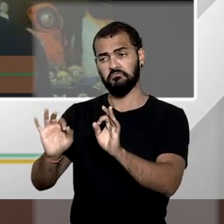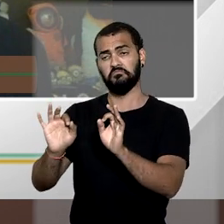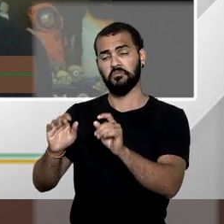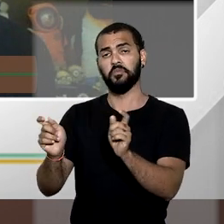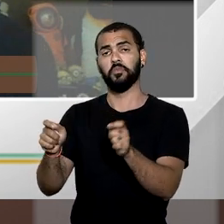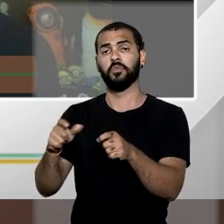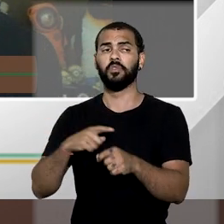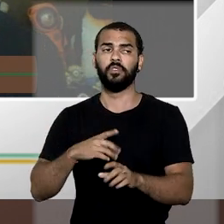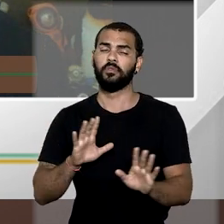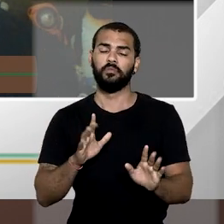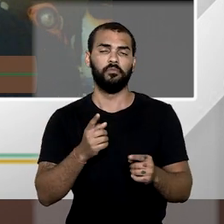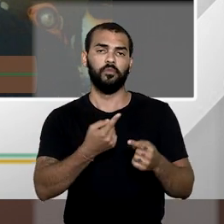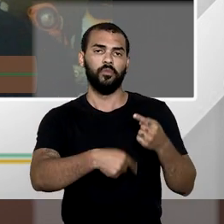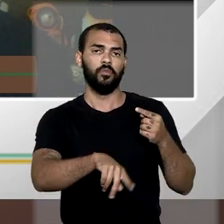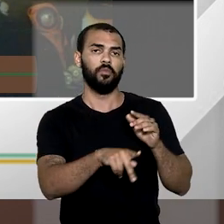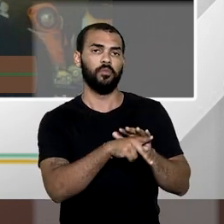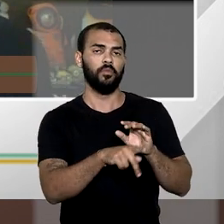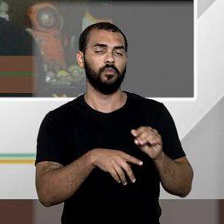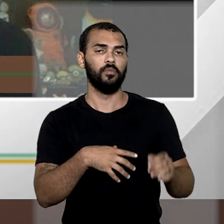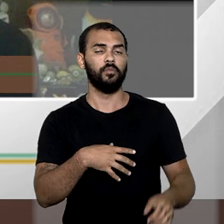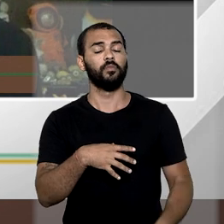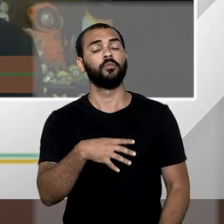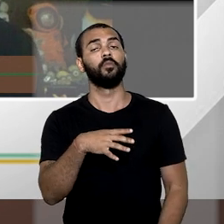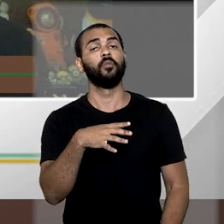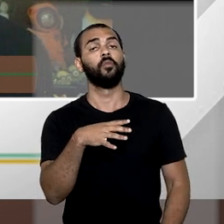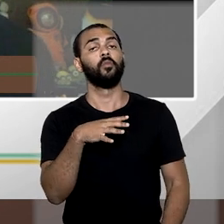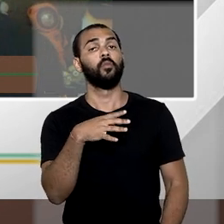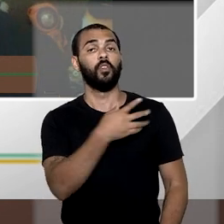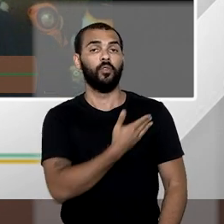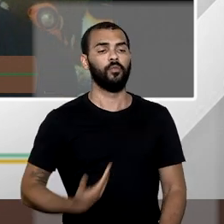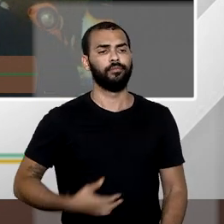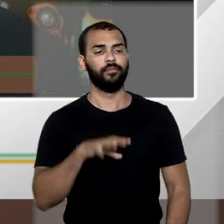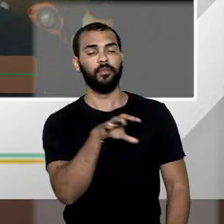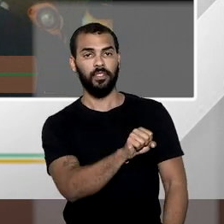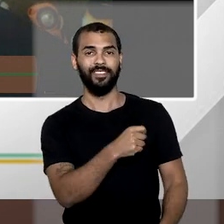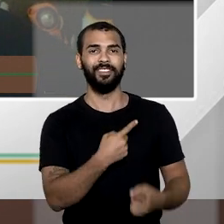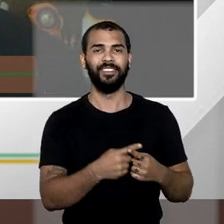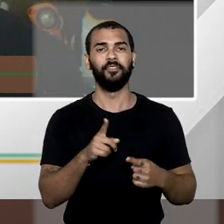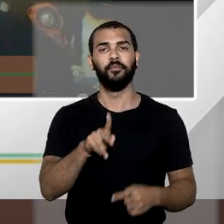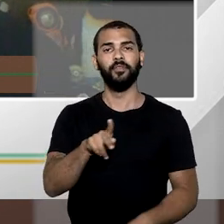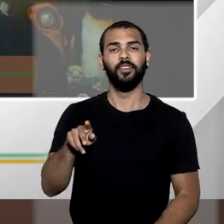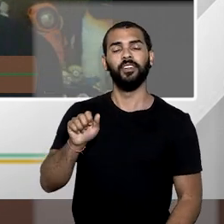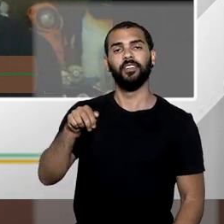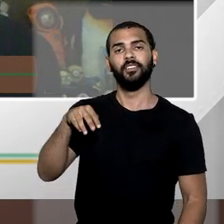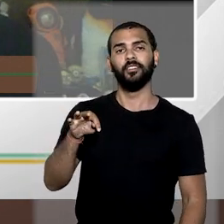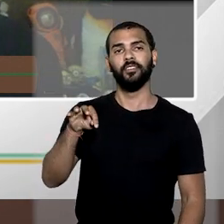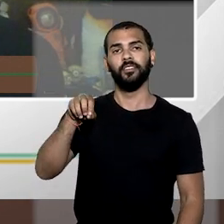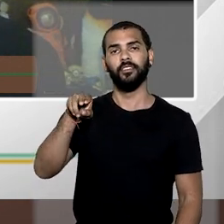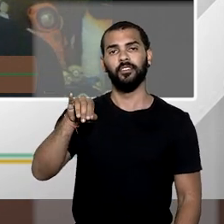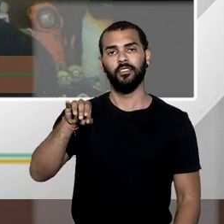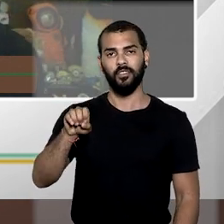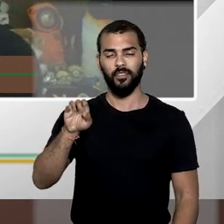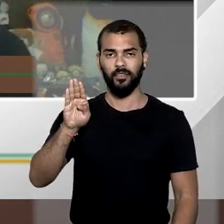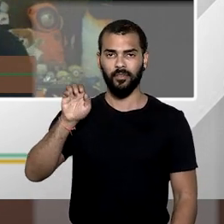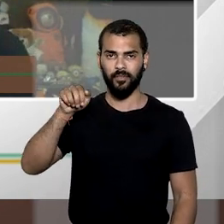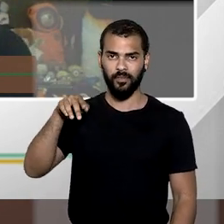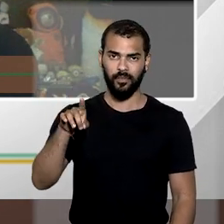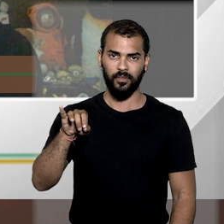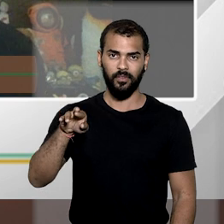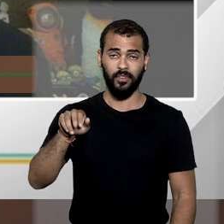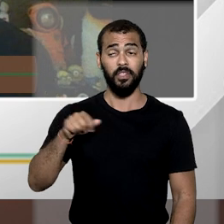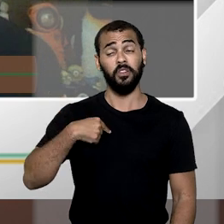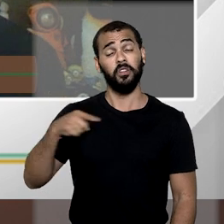desapropriação. Trata-se do professor Celso Antônio Bandeira de Mello, que, com as razões que ele tinha, como sempre, muito bem